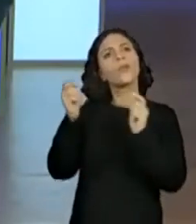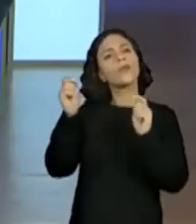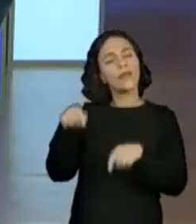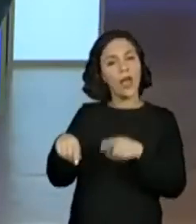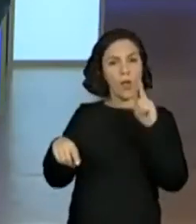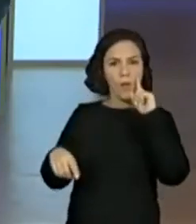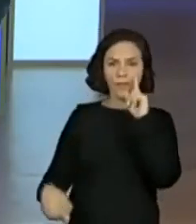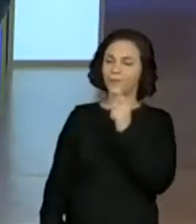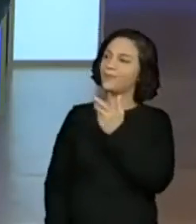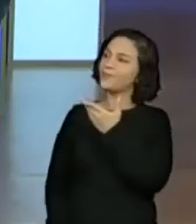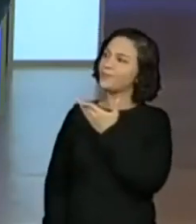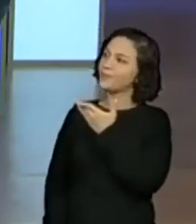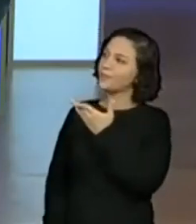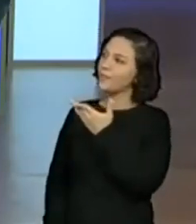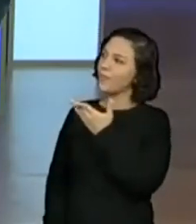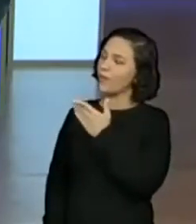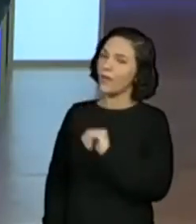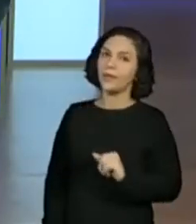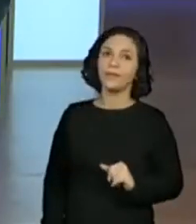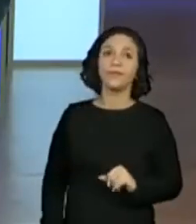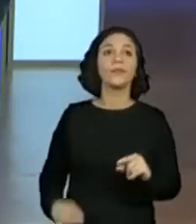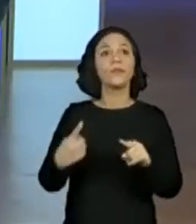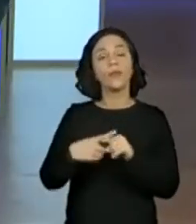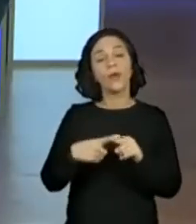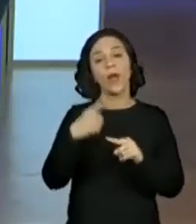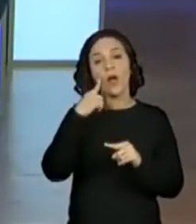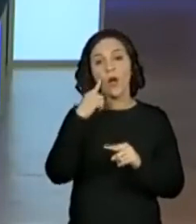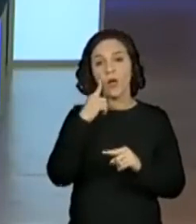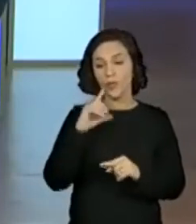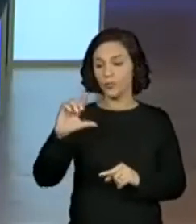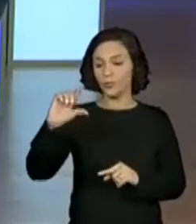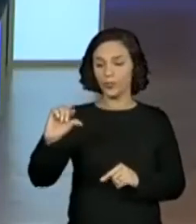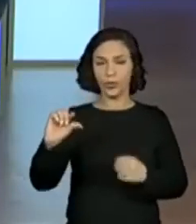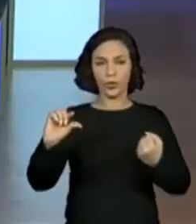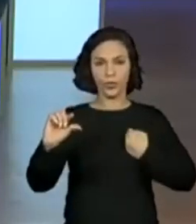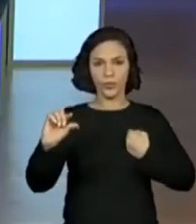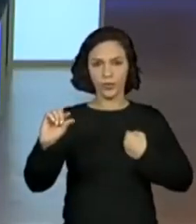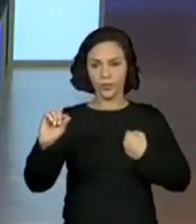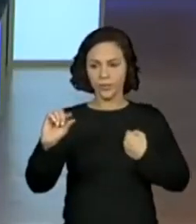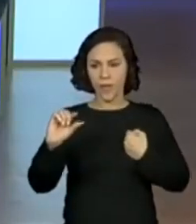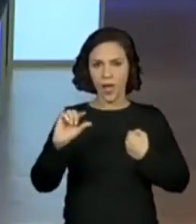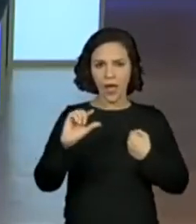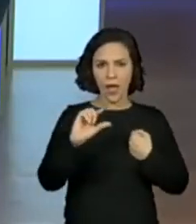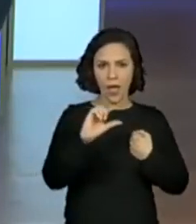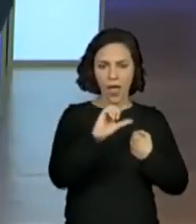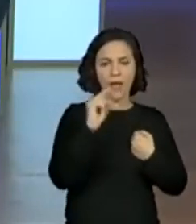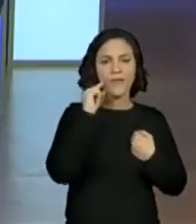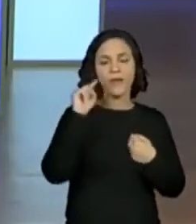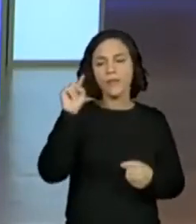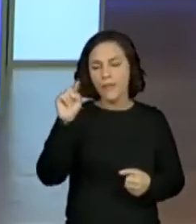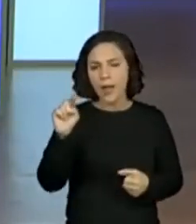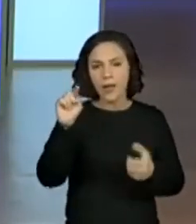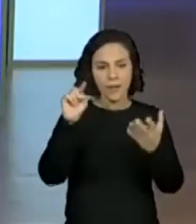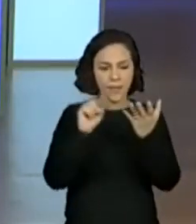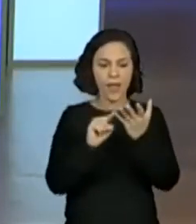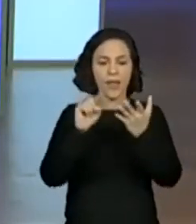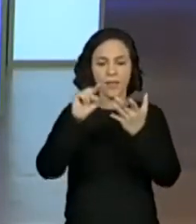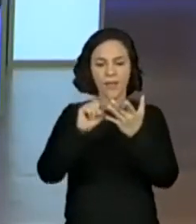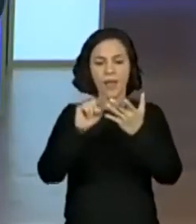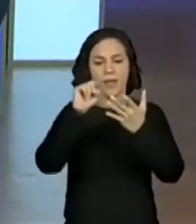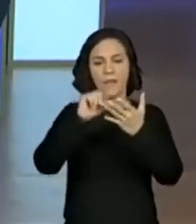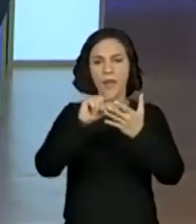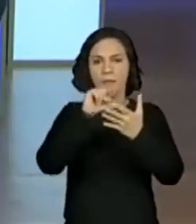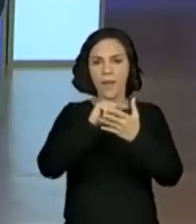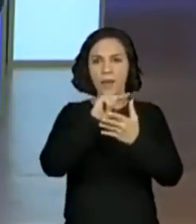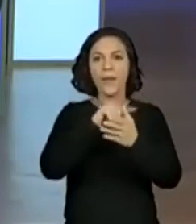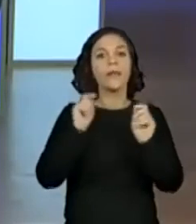fica legal. Sim. Porque eu conto do número menor até chegar no maior e vou marcando ali e já descubro. Sim, a quantidade